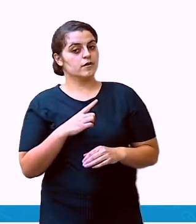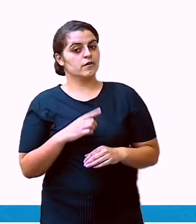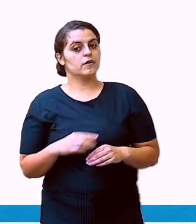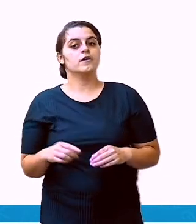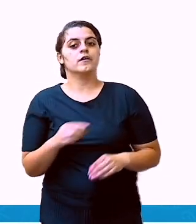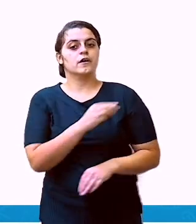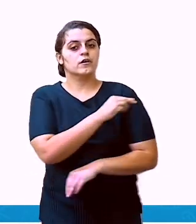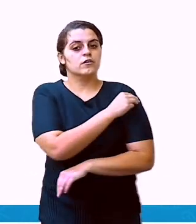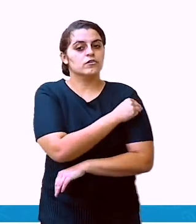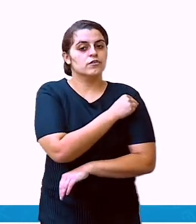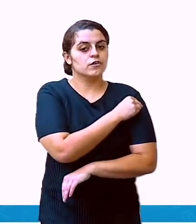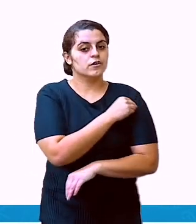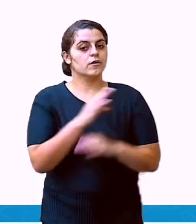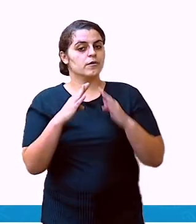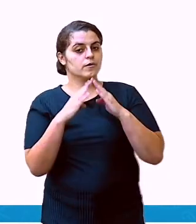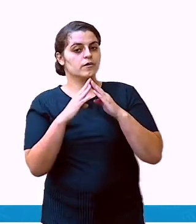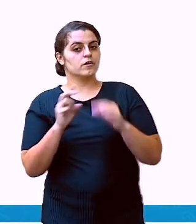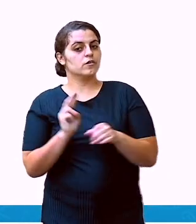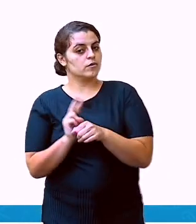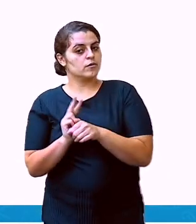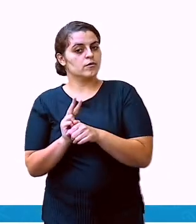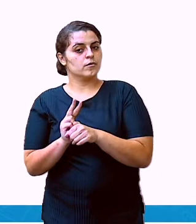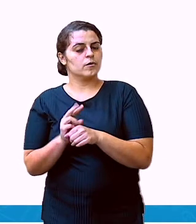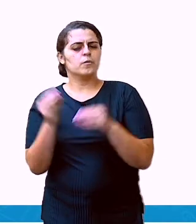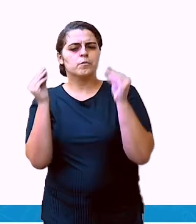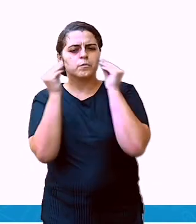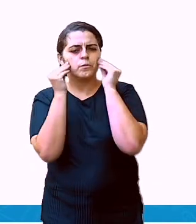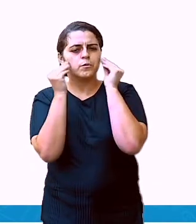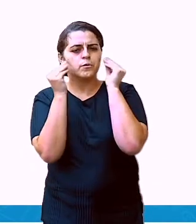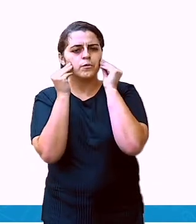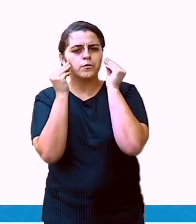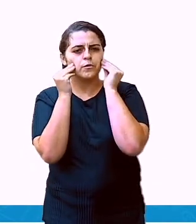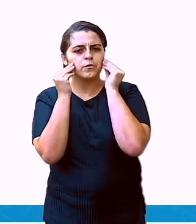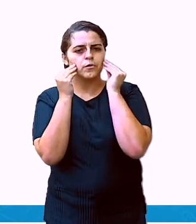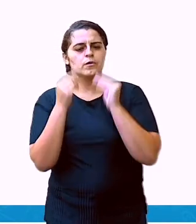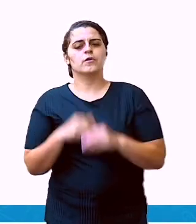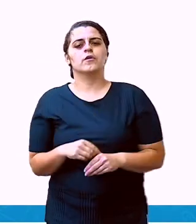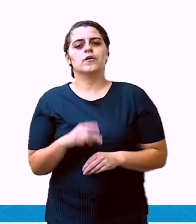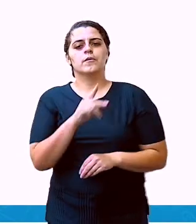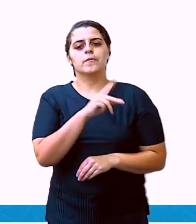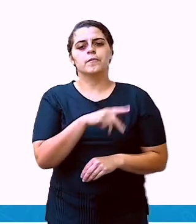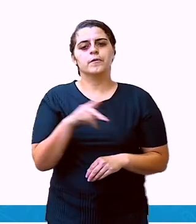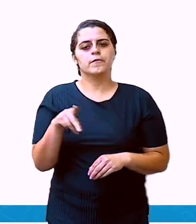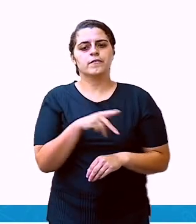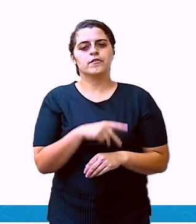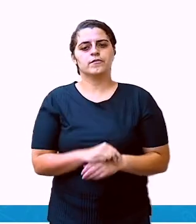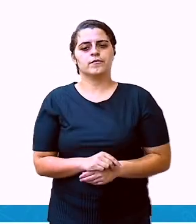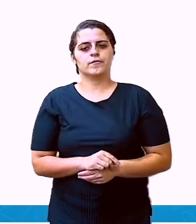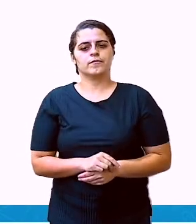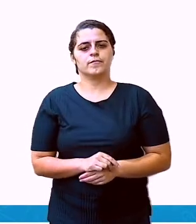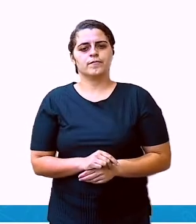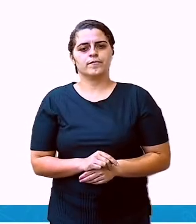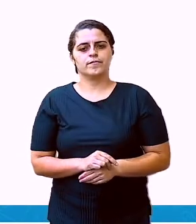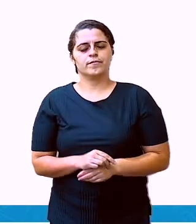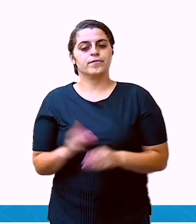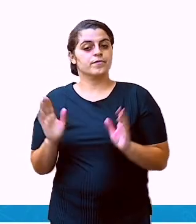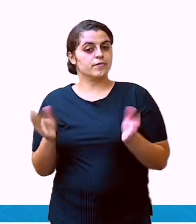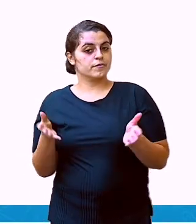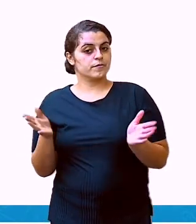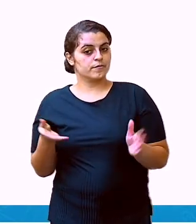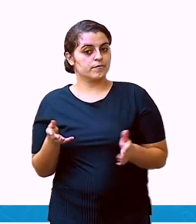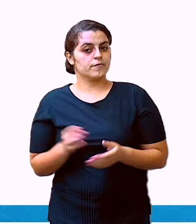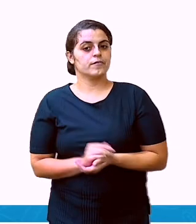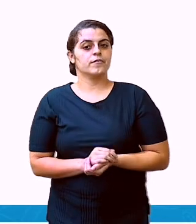casa. Se coite. Beijos. Professora Neuzinha. Agora,